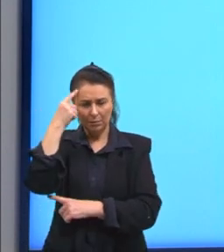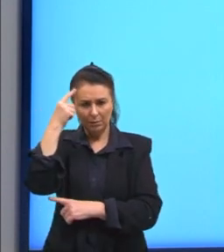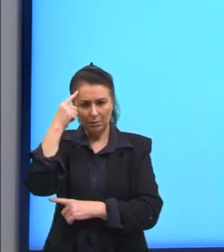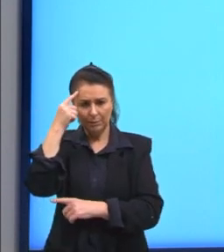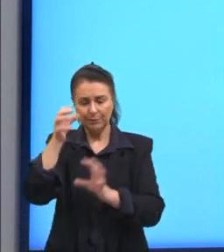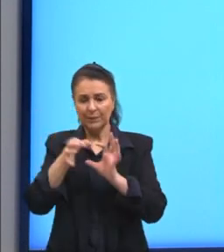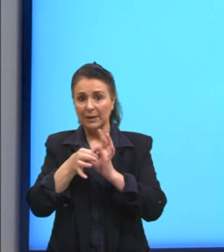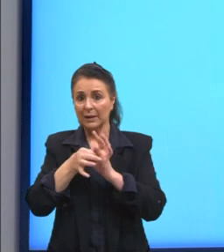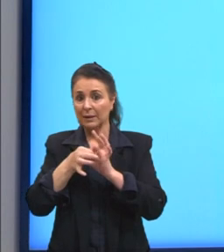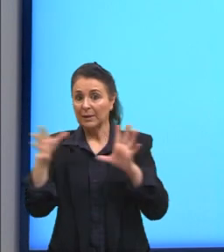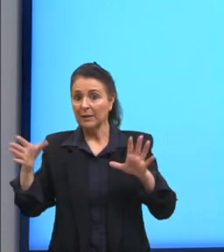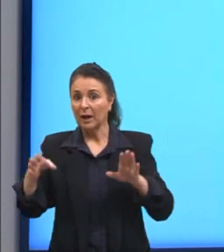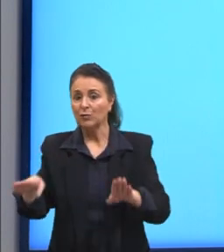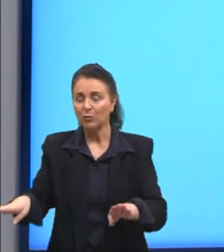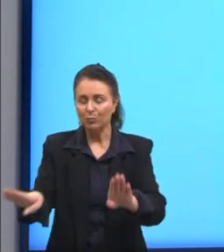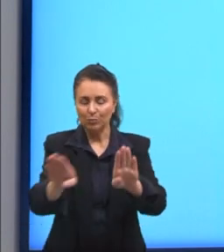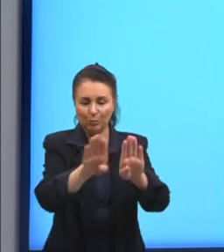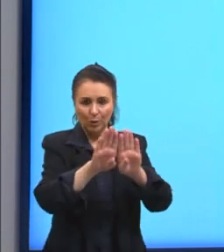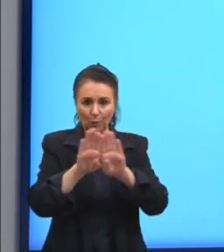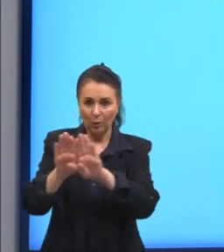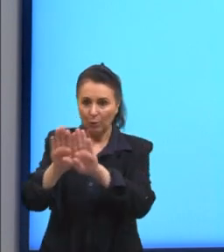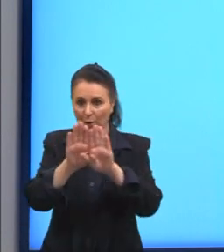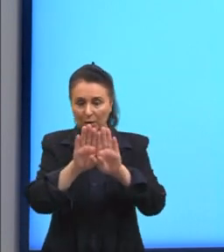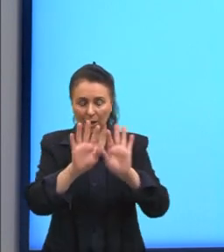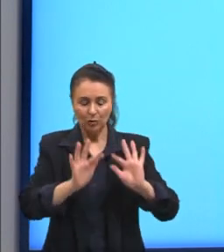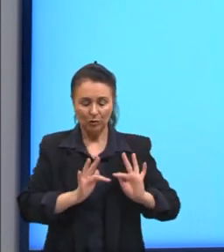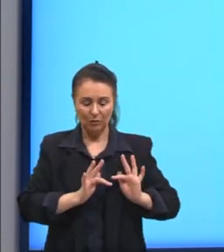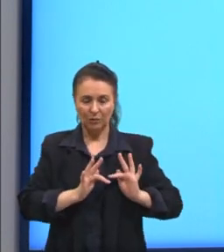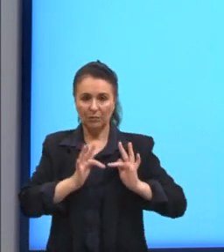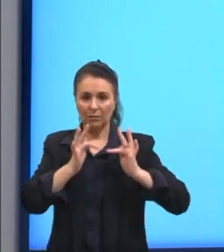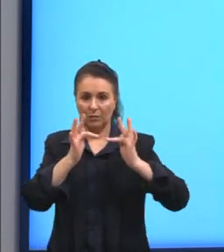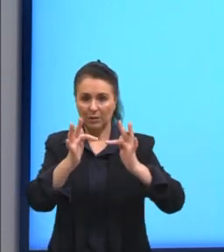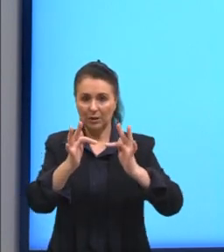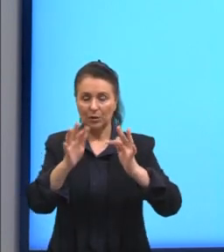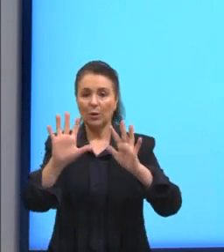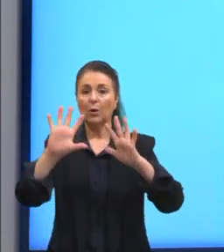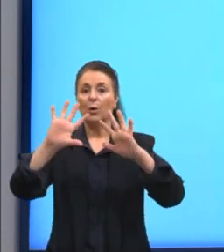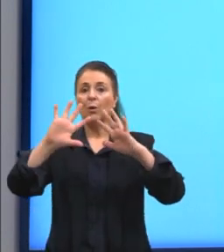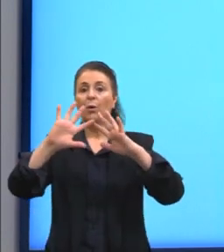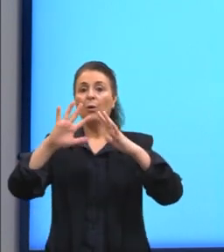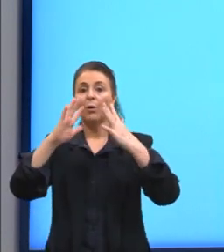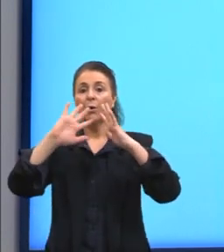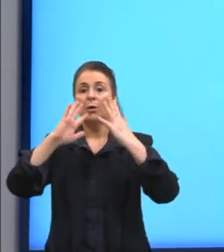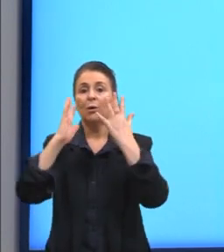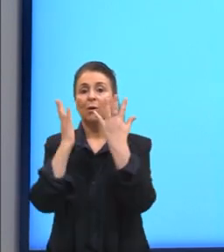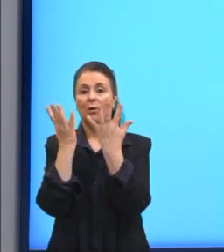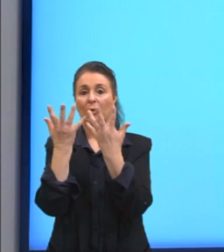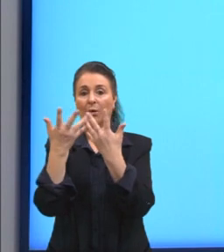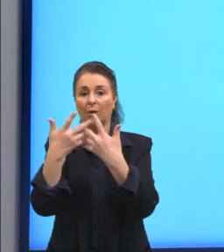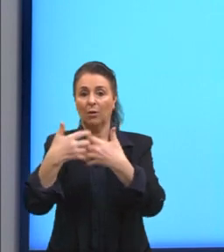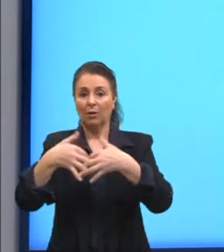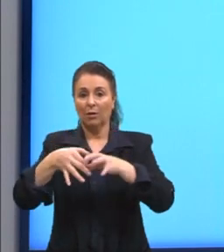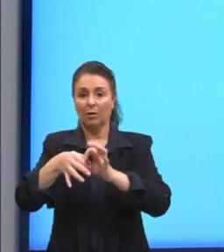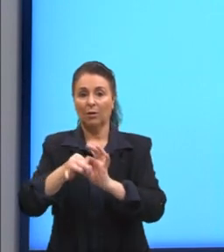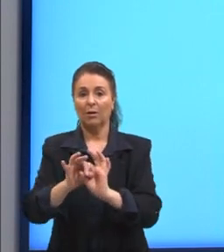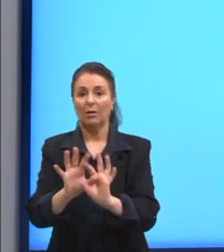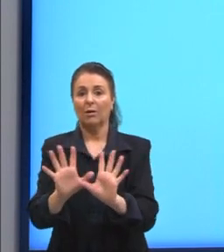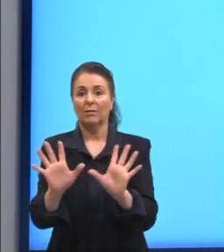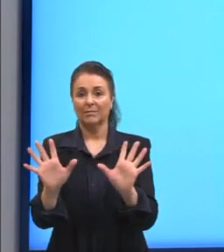Liberdade, igualdade e fraternidade. Eu estou dizendo aqui, três.